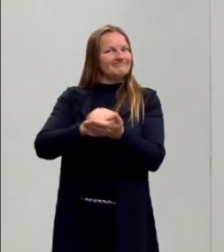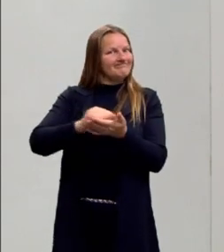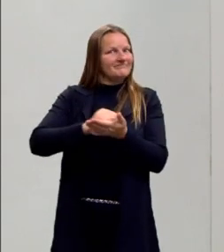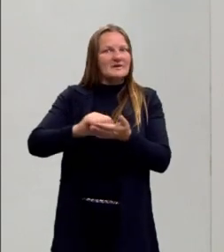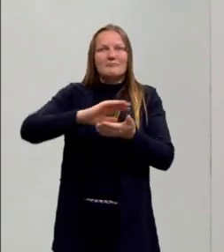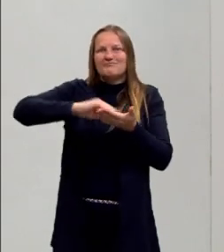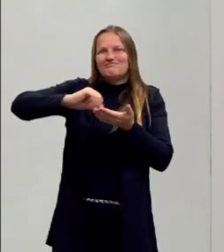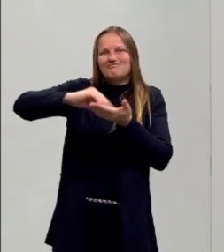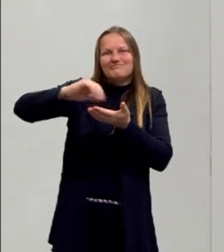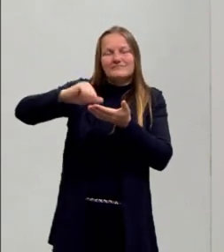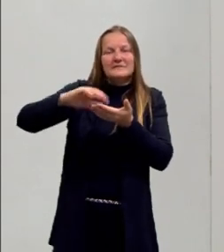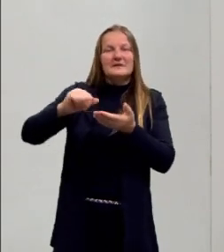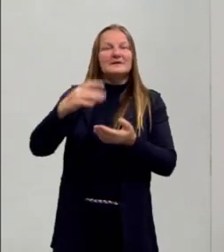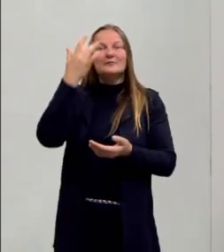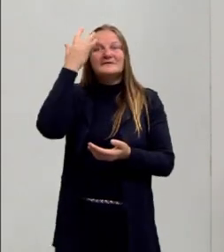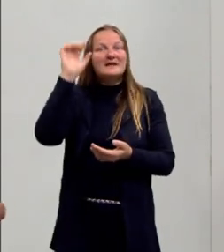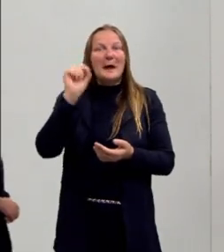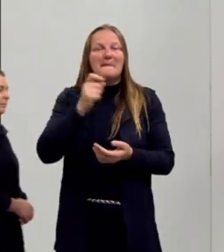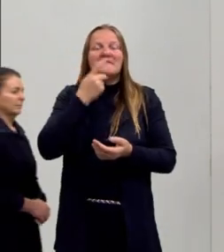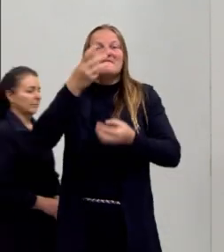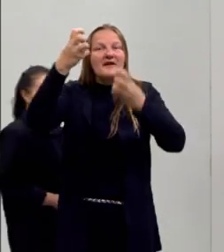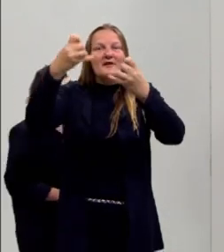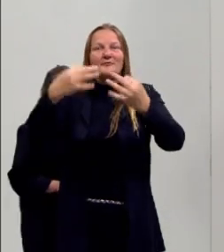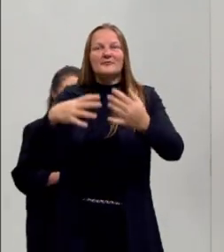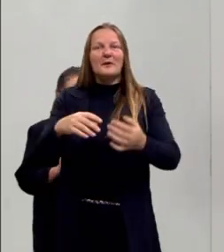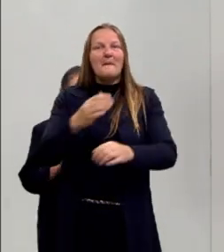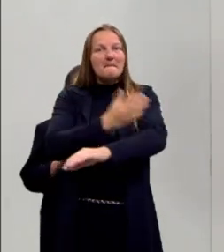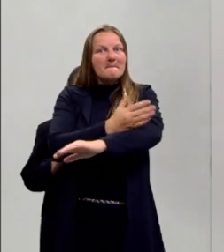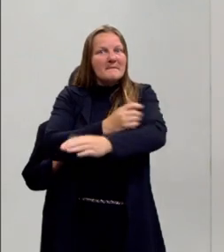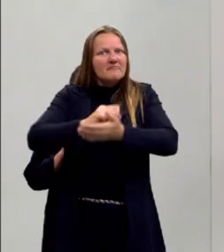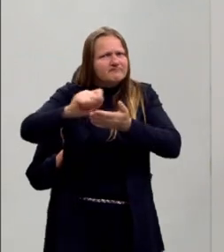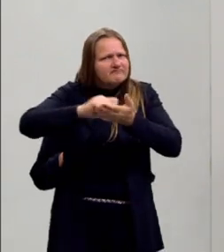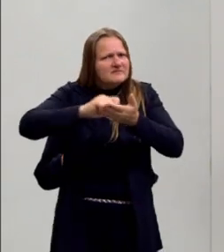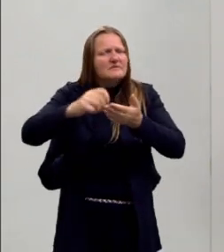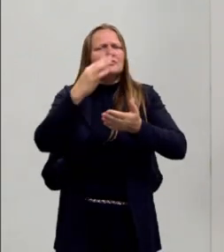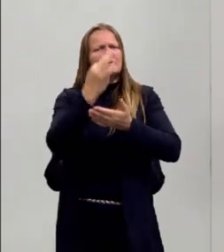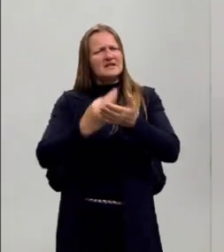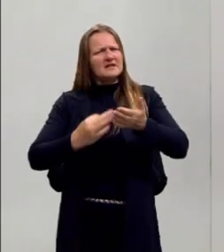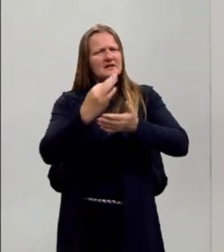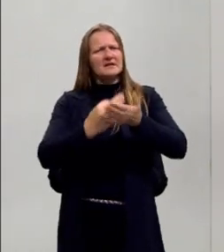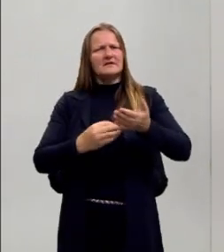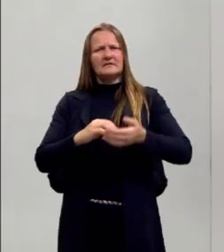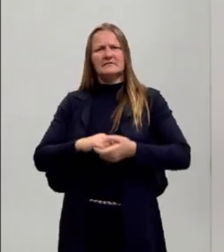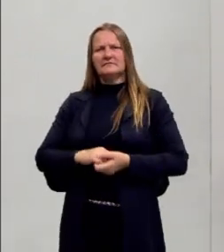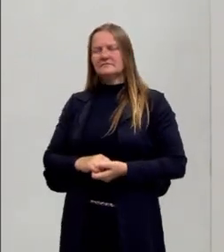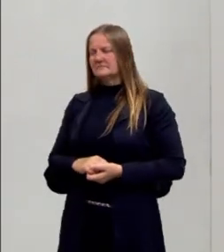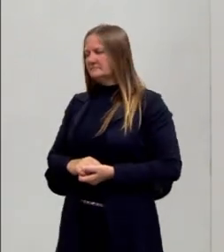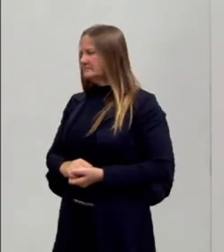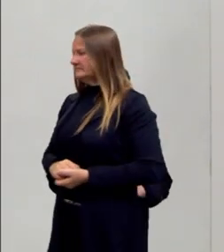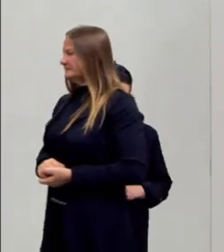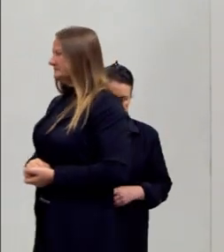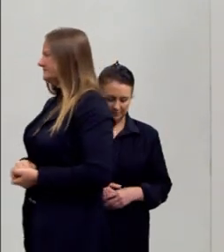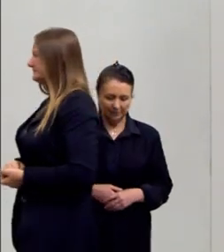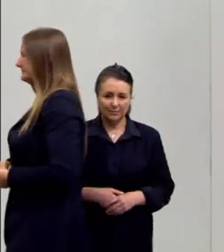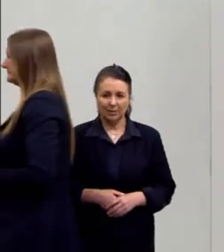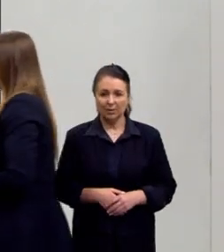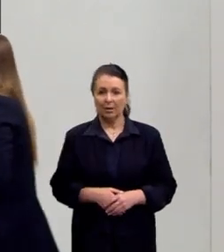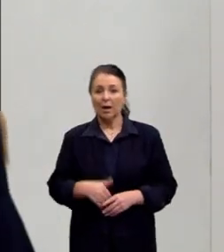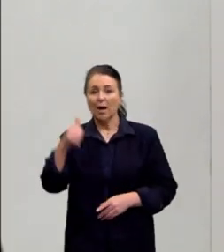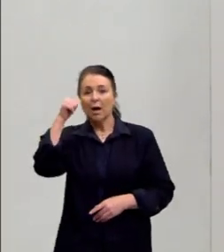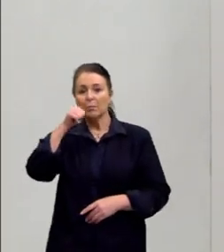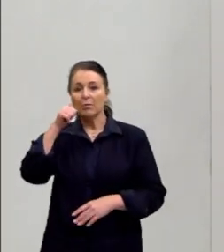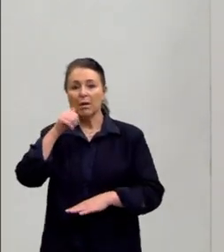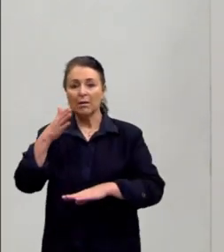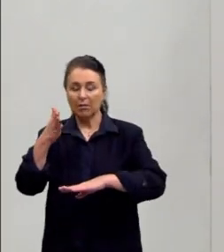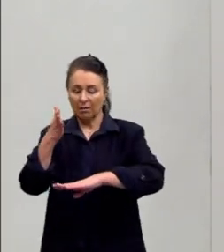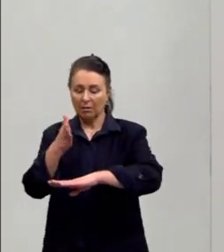acontece. As pessoas não dizem, não conhecem que as mulheres escreviam textos, eram filósofas, eram poetas na Idade Média. E